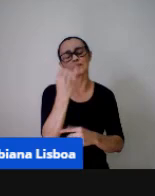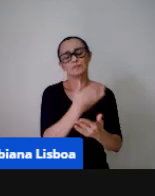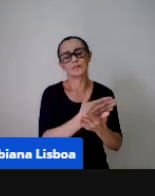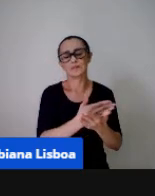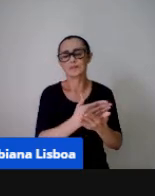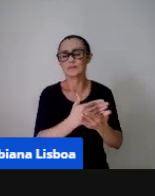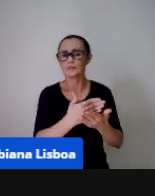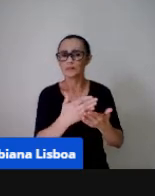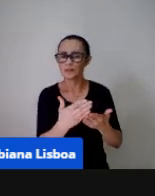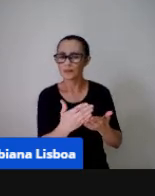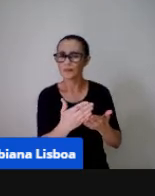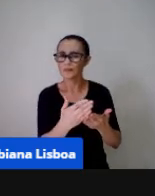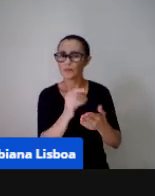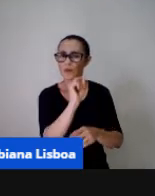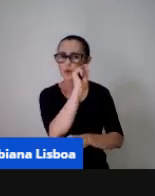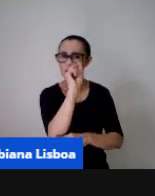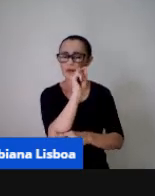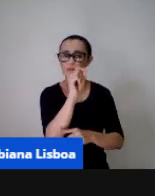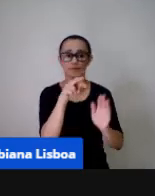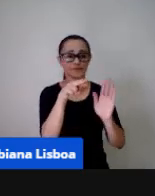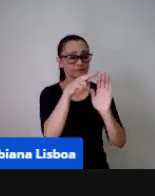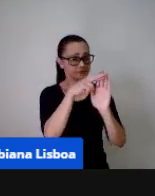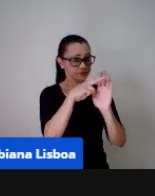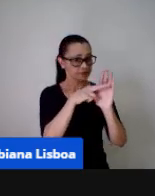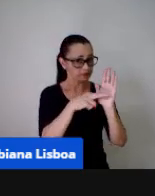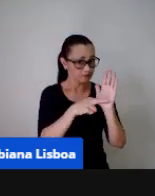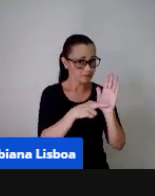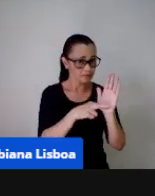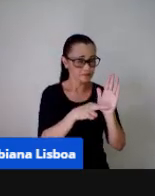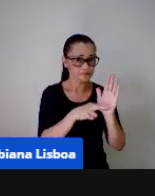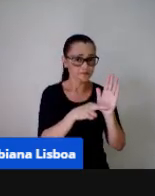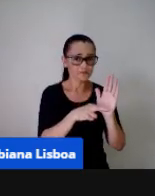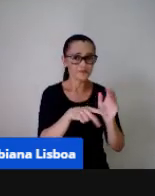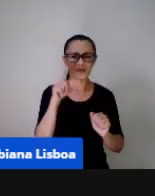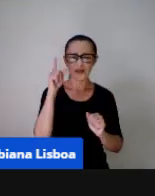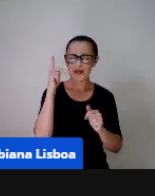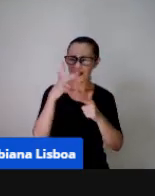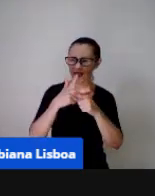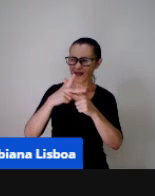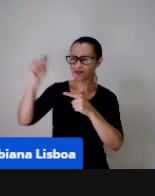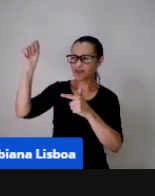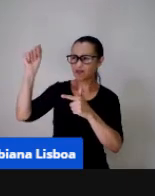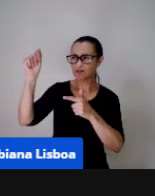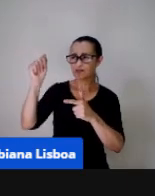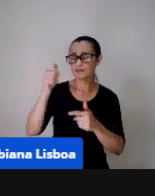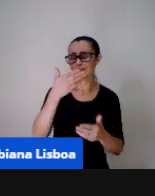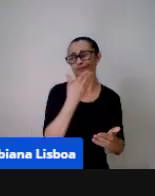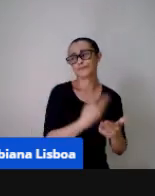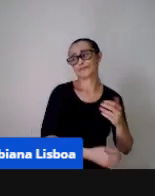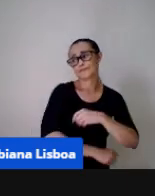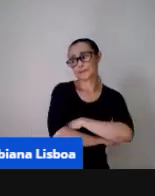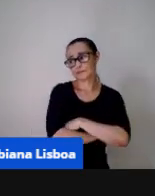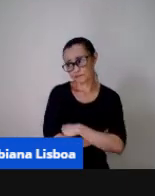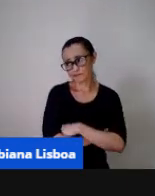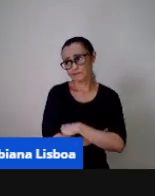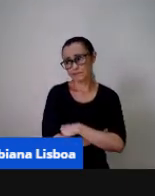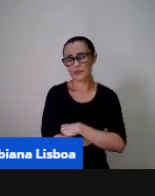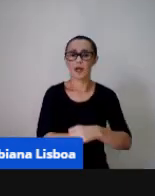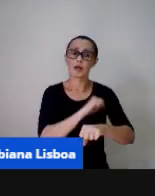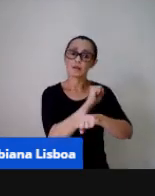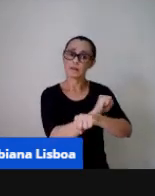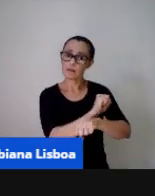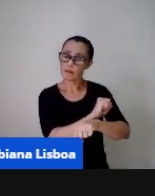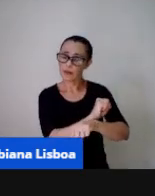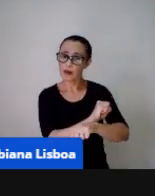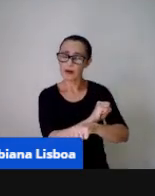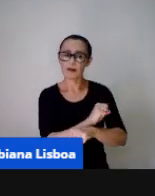questão das regras a questão de ganhar perder de esperar a vez então assim só que isso